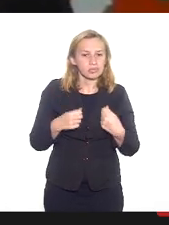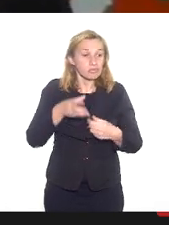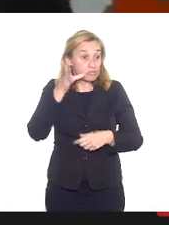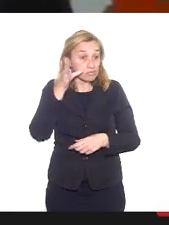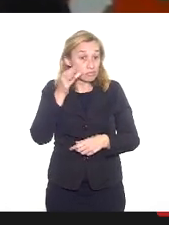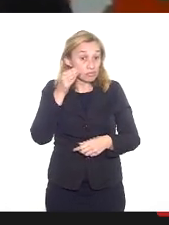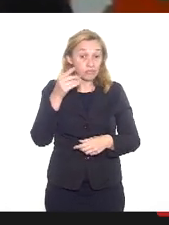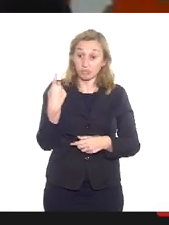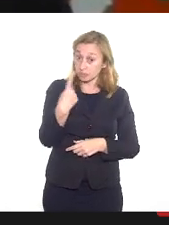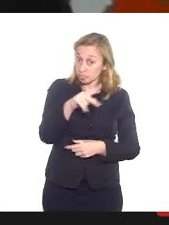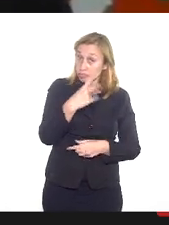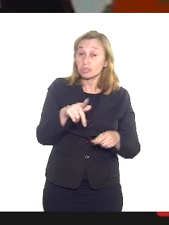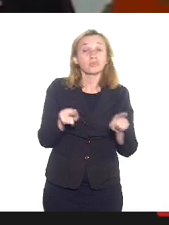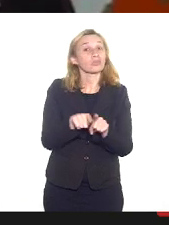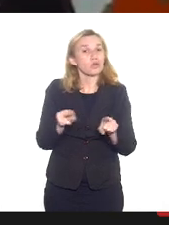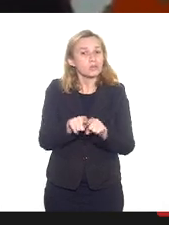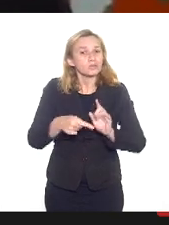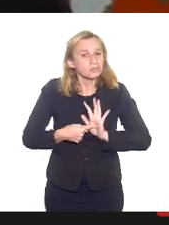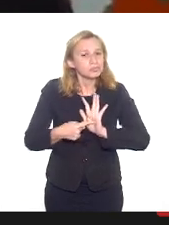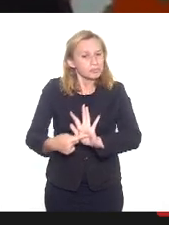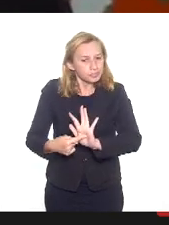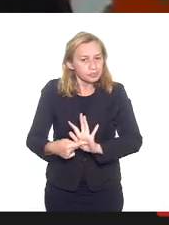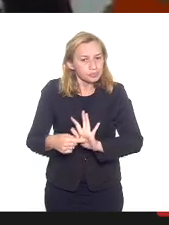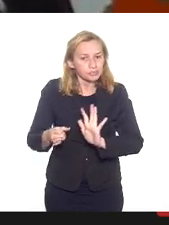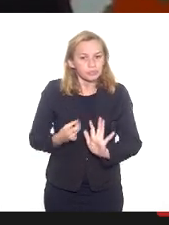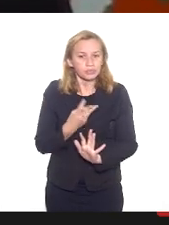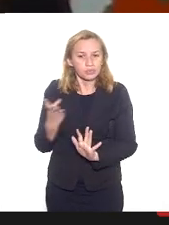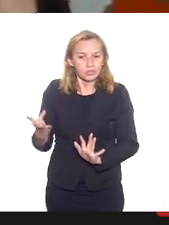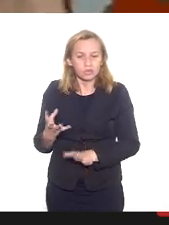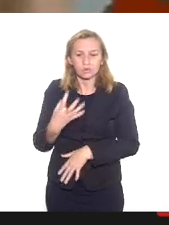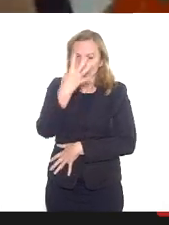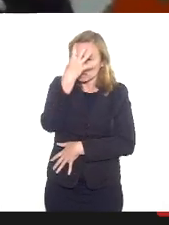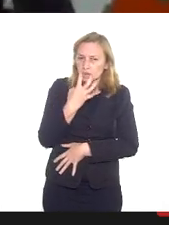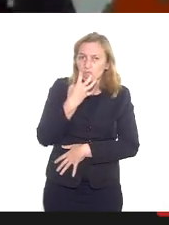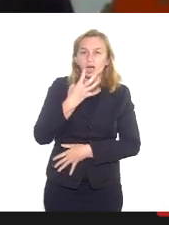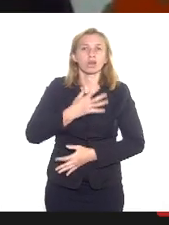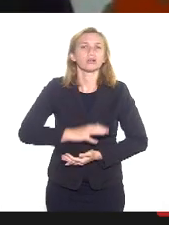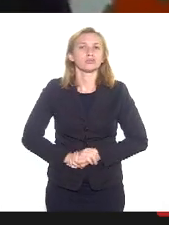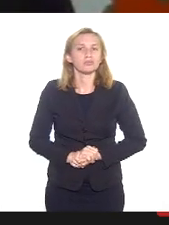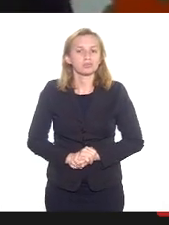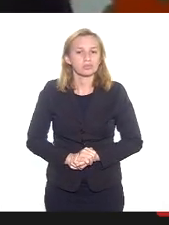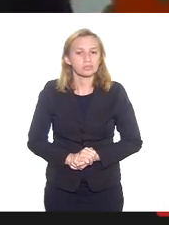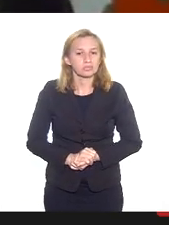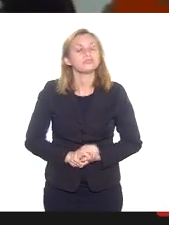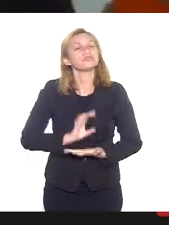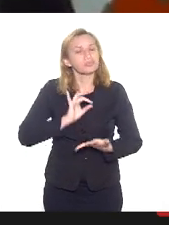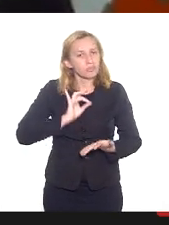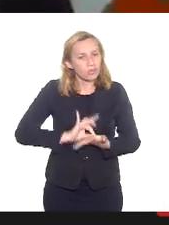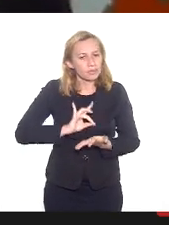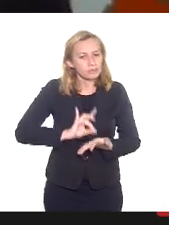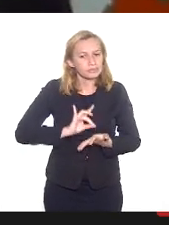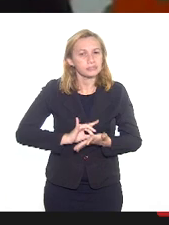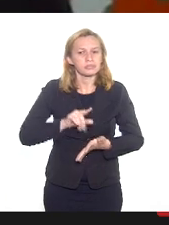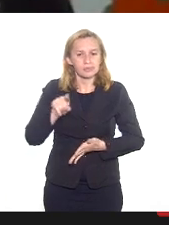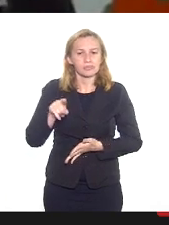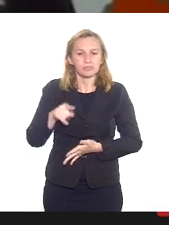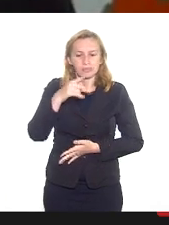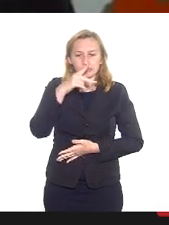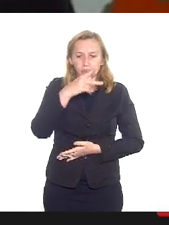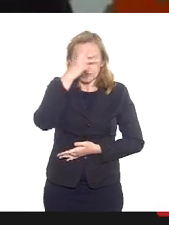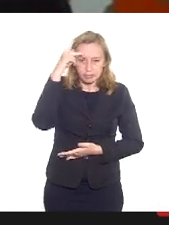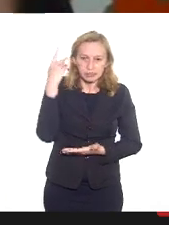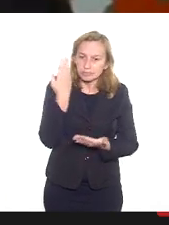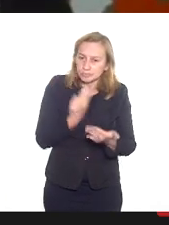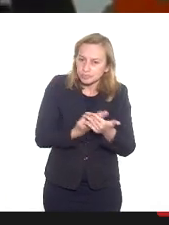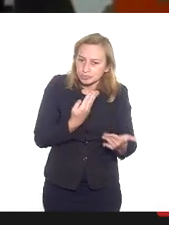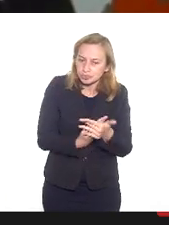deles, né? de mostrarem que quando eles são sérios, quando são de verdade aquelas pessoas que estudam a